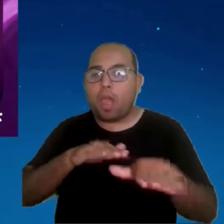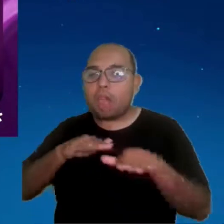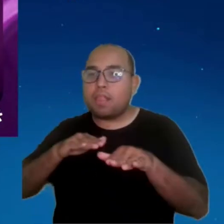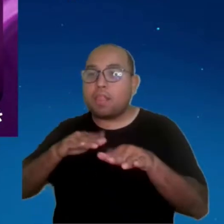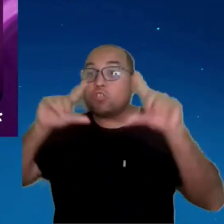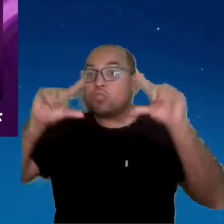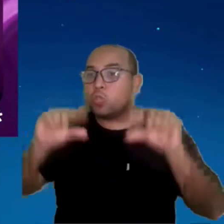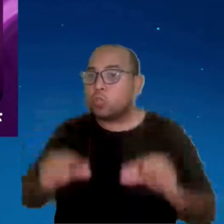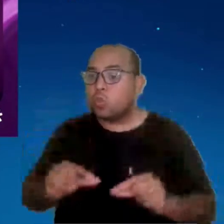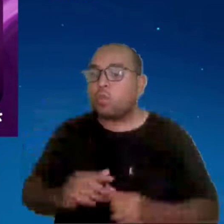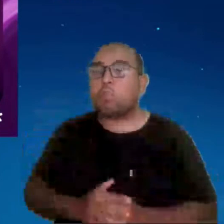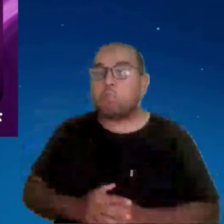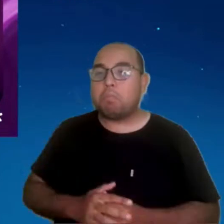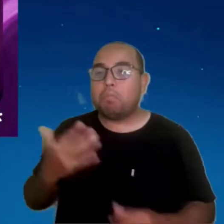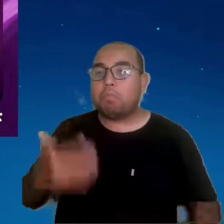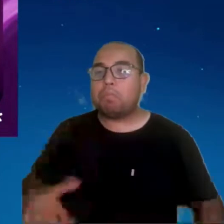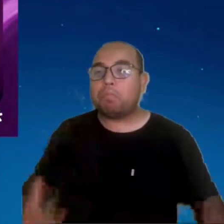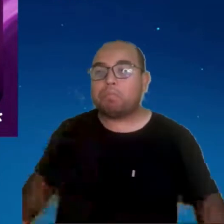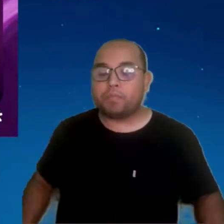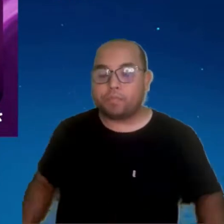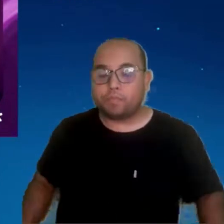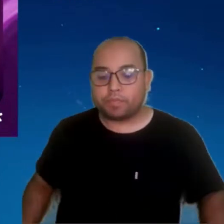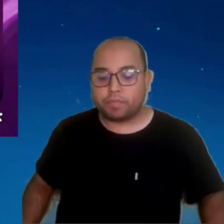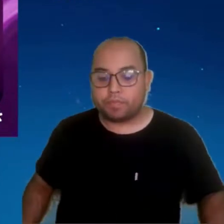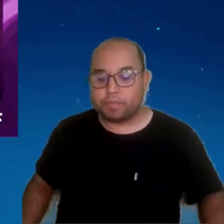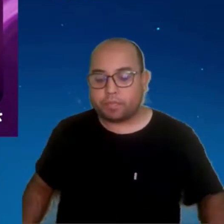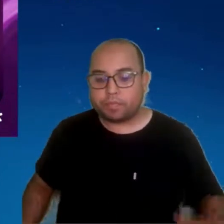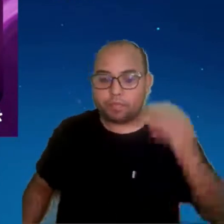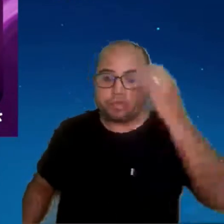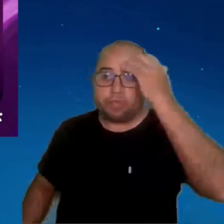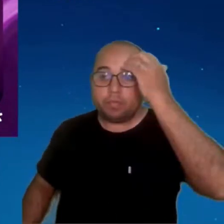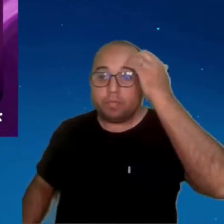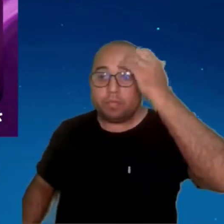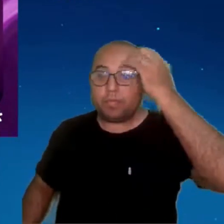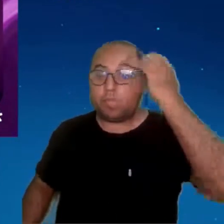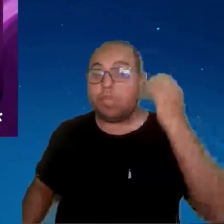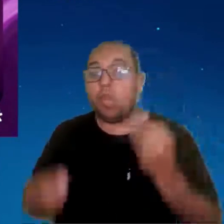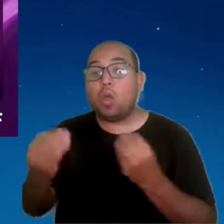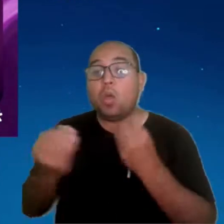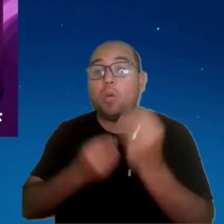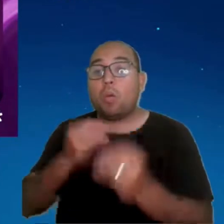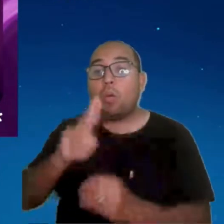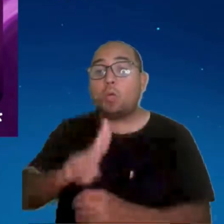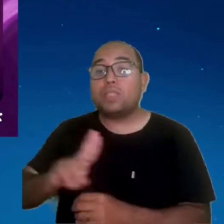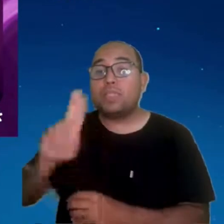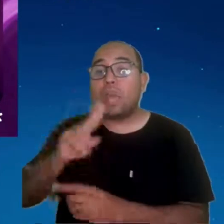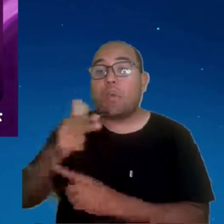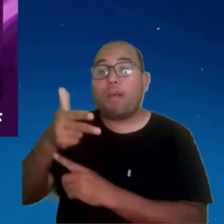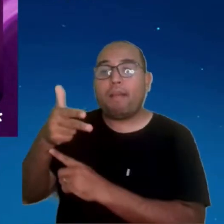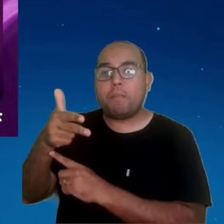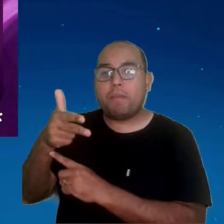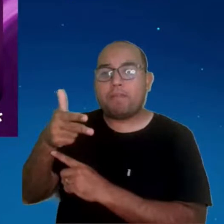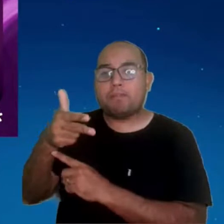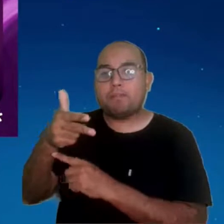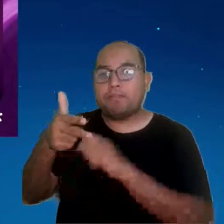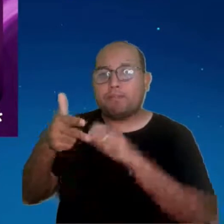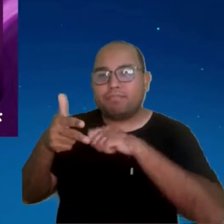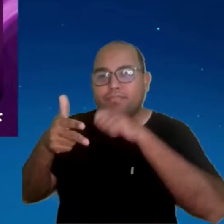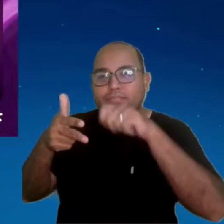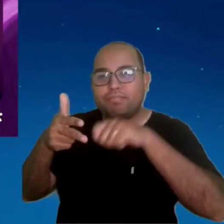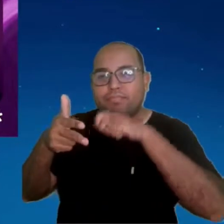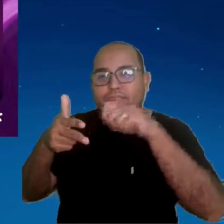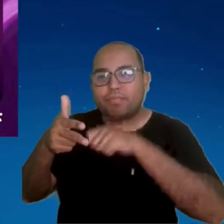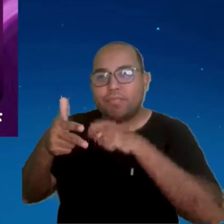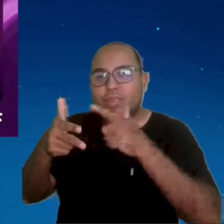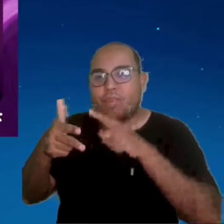e conduzir o semáforo. E como você usa câmeras também, que é outro caso bacana, você já consegue fazer a leitura